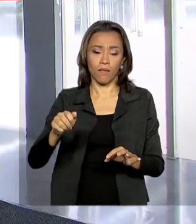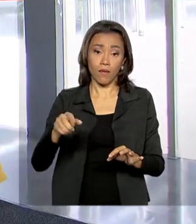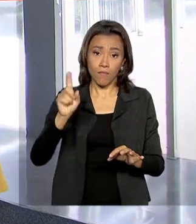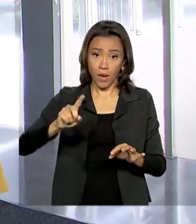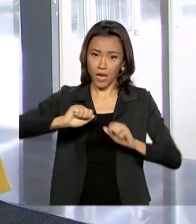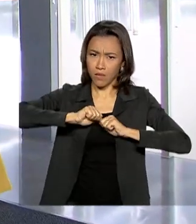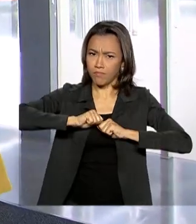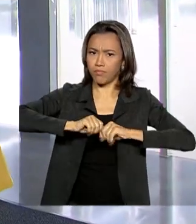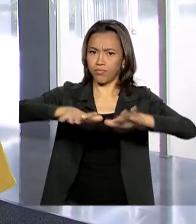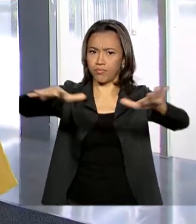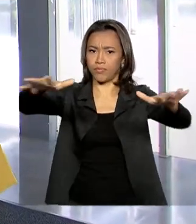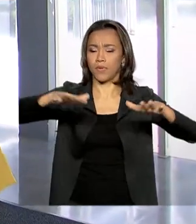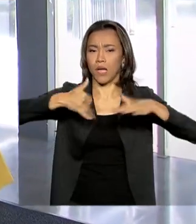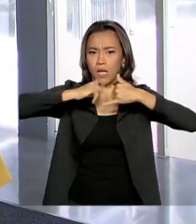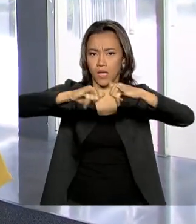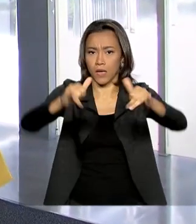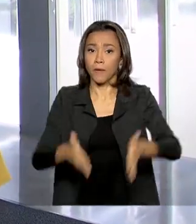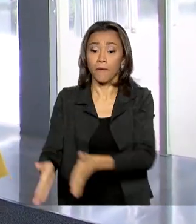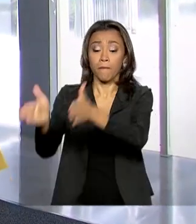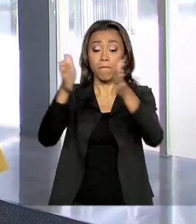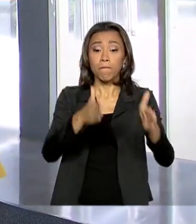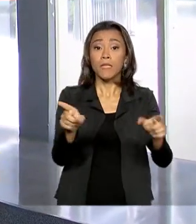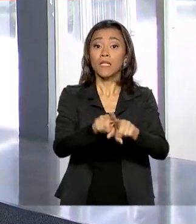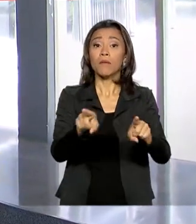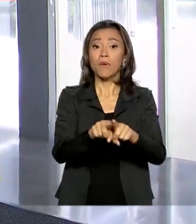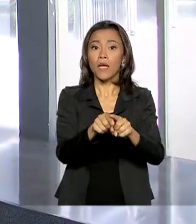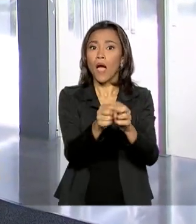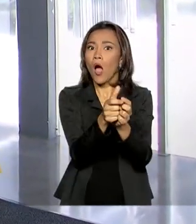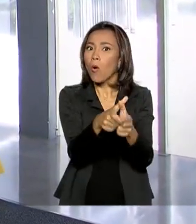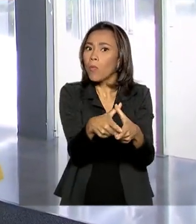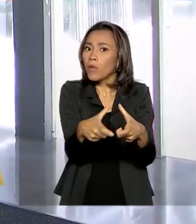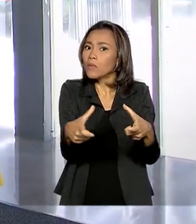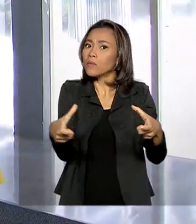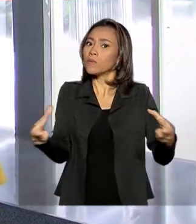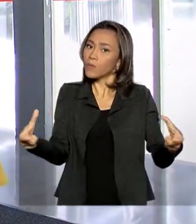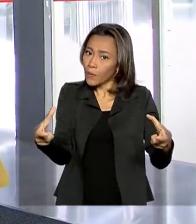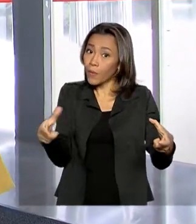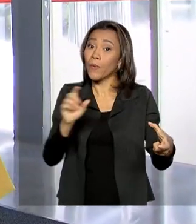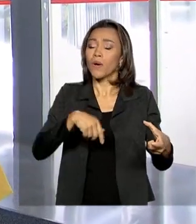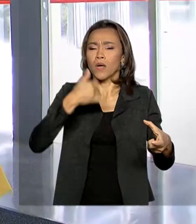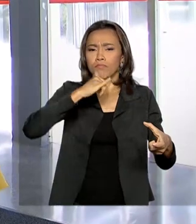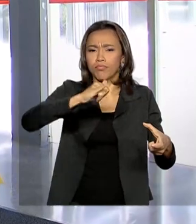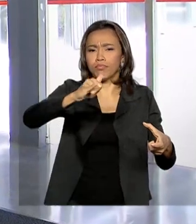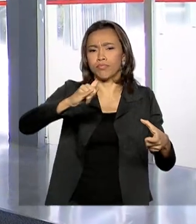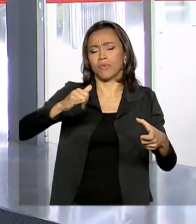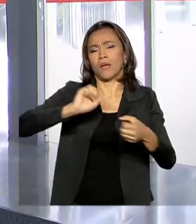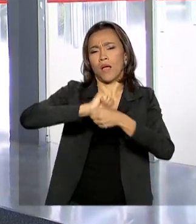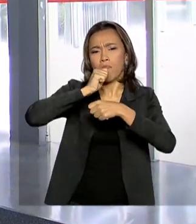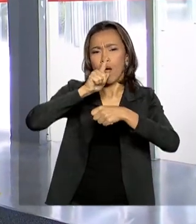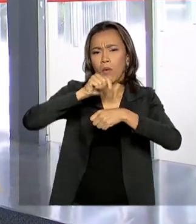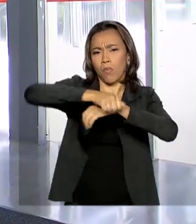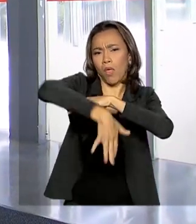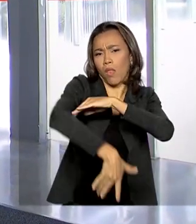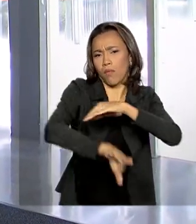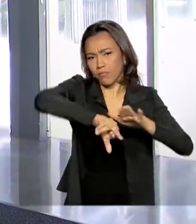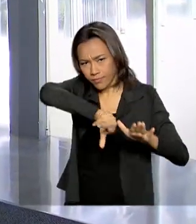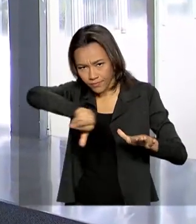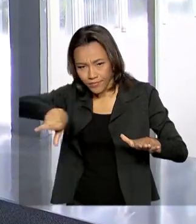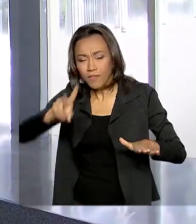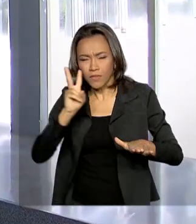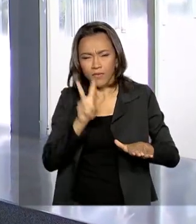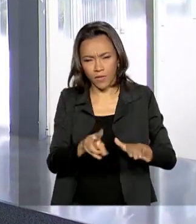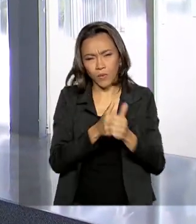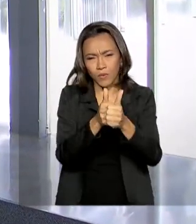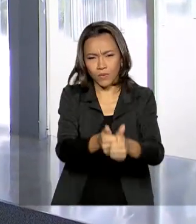geração. E aumentou também a produção de energia sustentável. A gente continua por aqui, acompanha esse encontro e você vê tudo ao